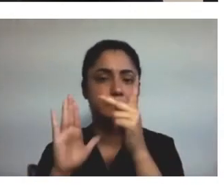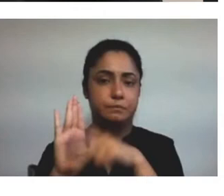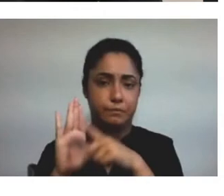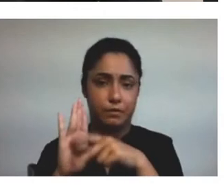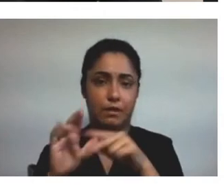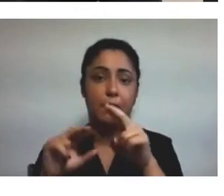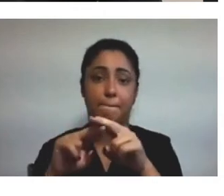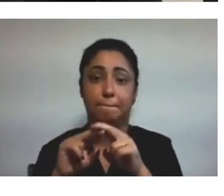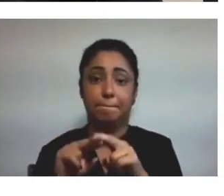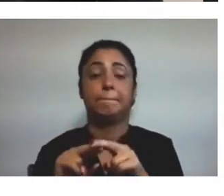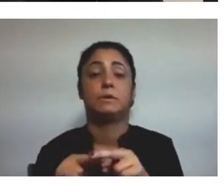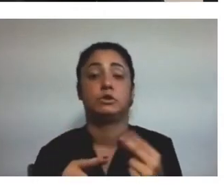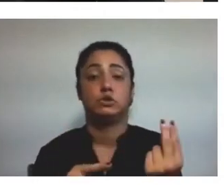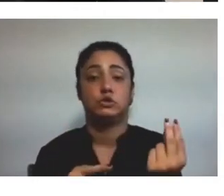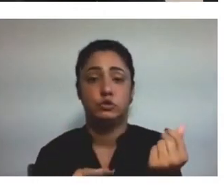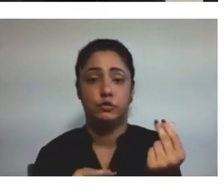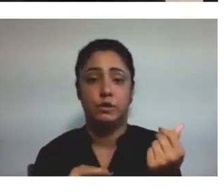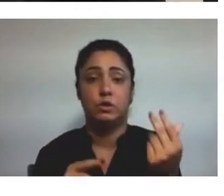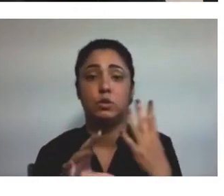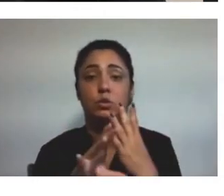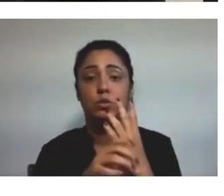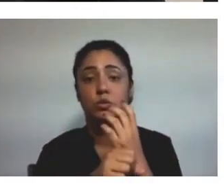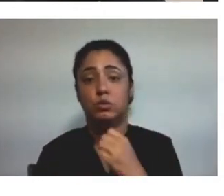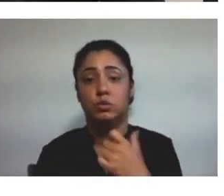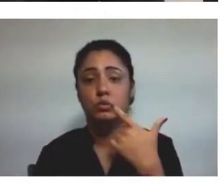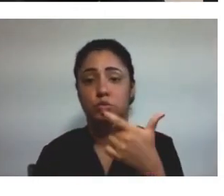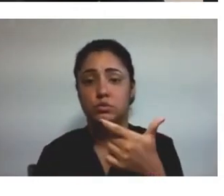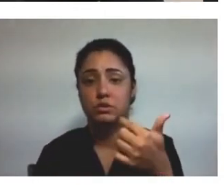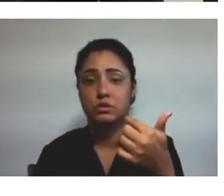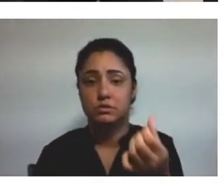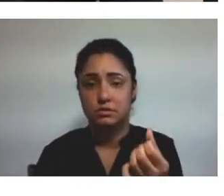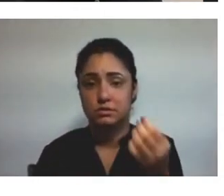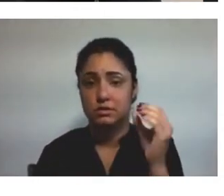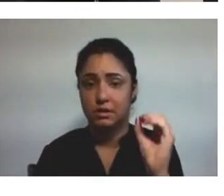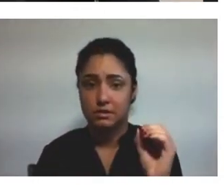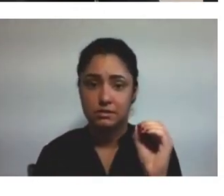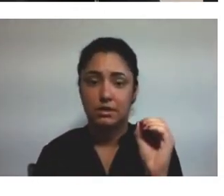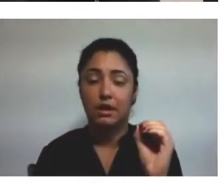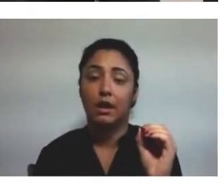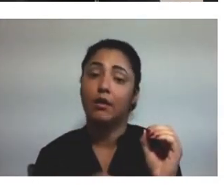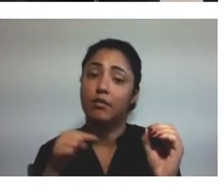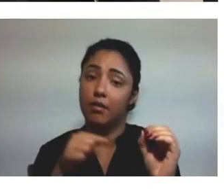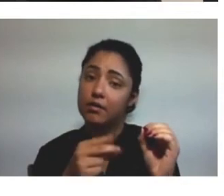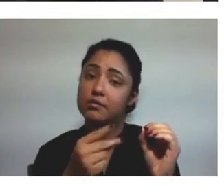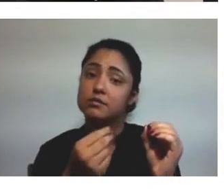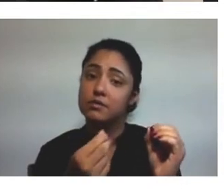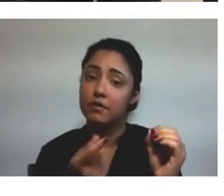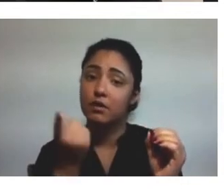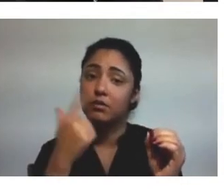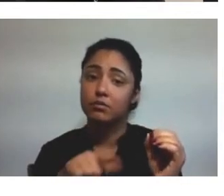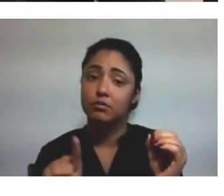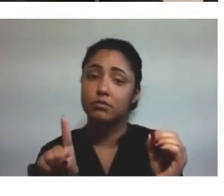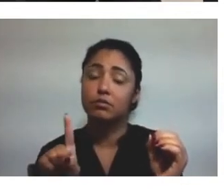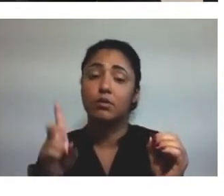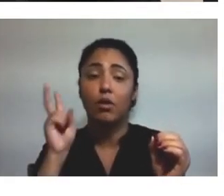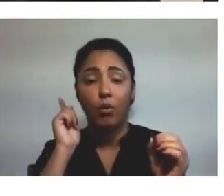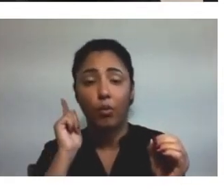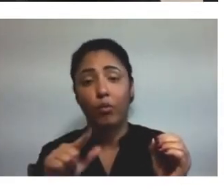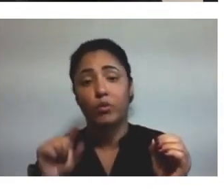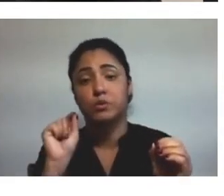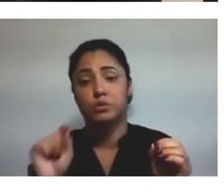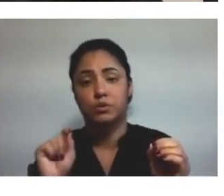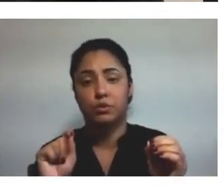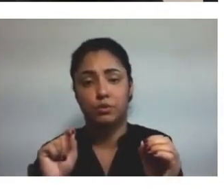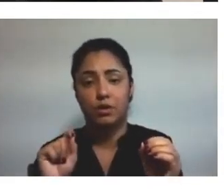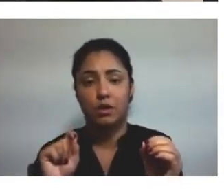venda totalizou 260. E, com isso, a gente conseguiu, né? O mais importante, acima de